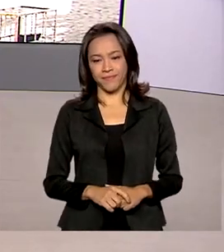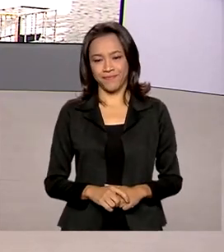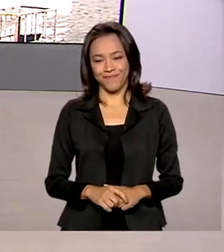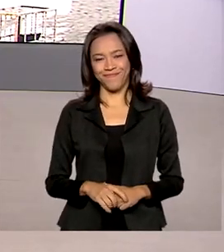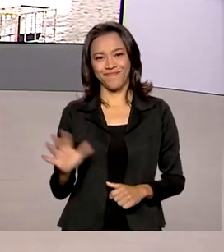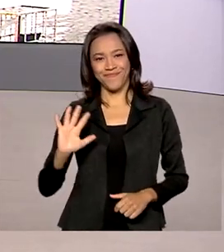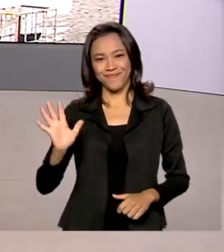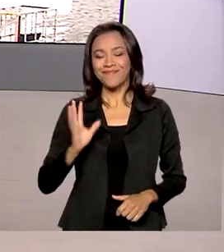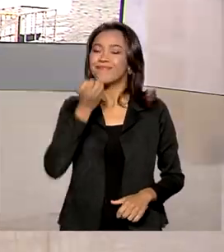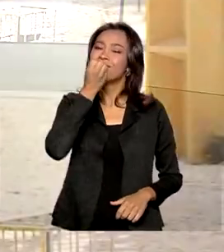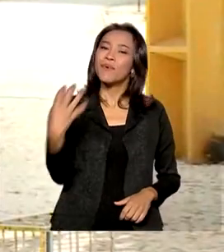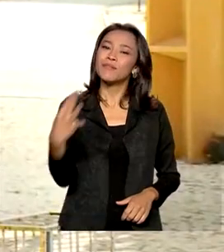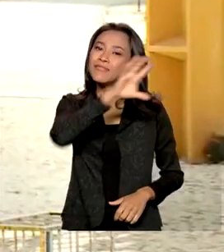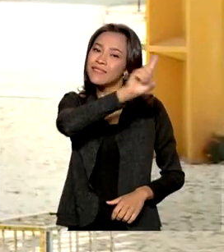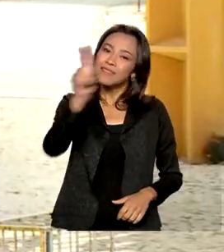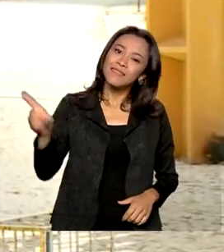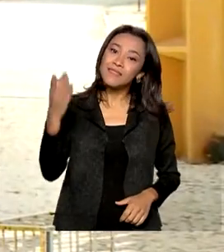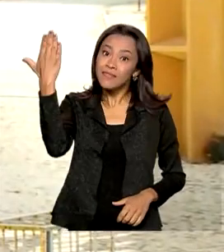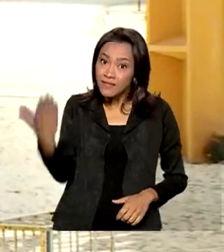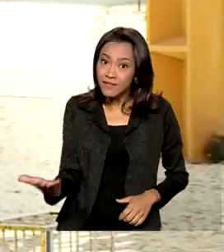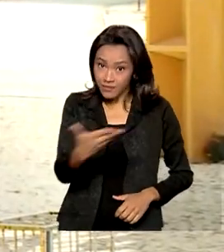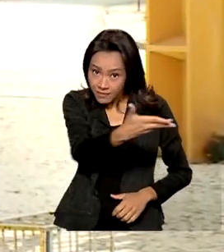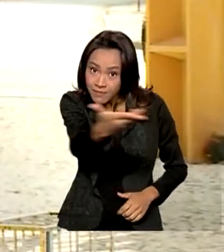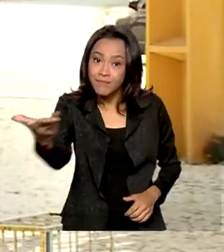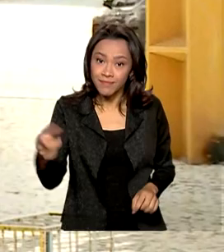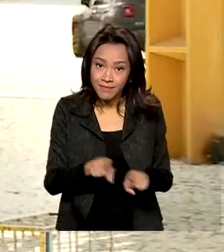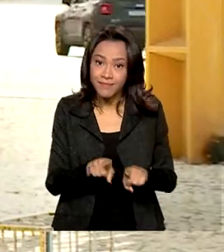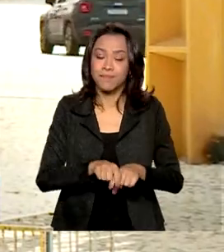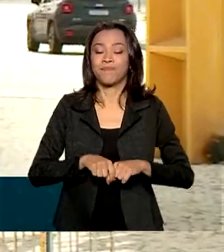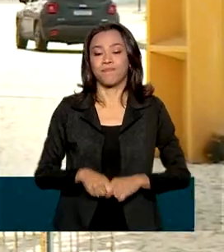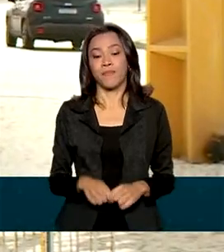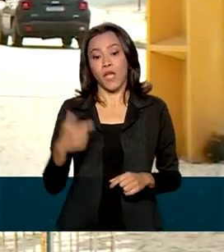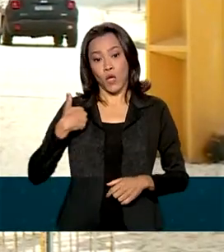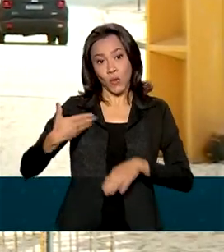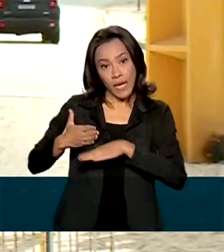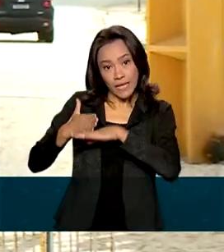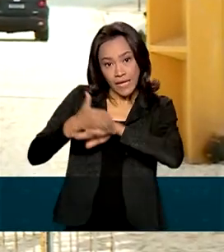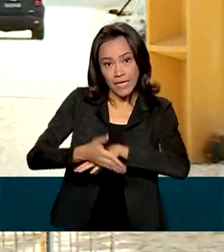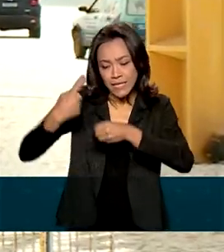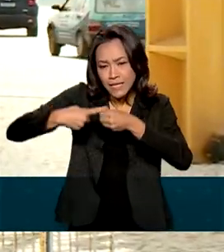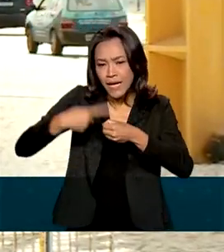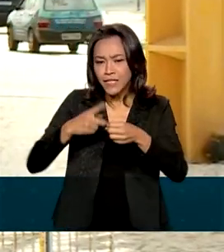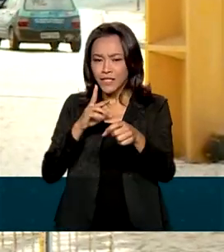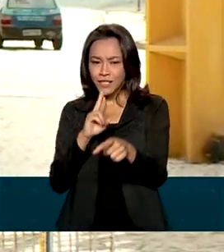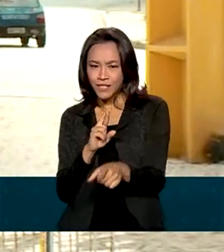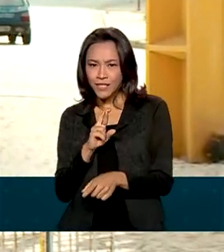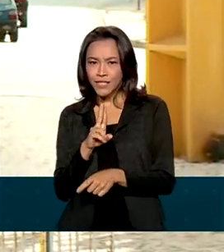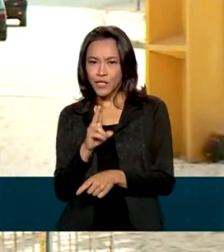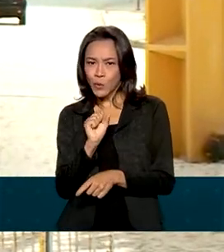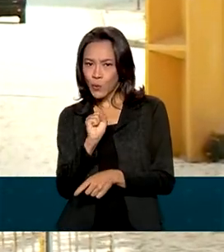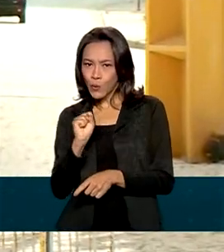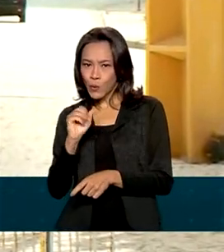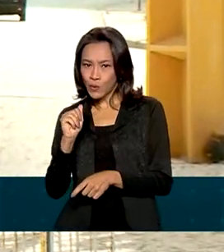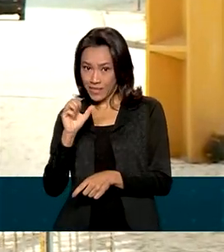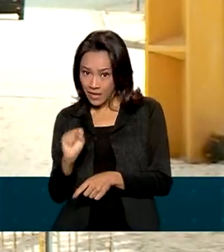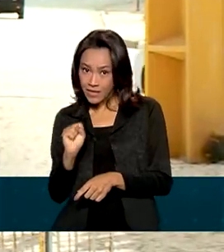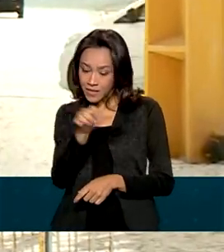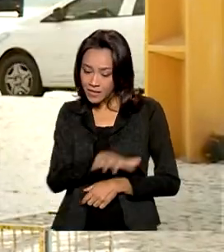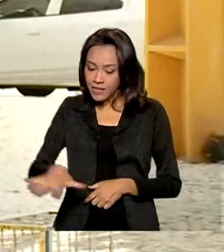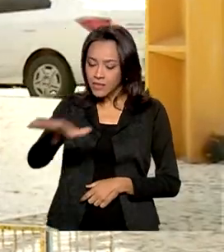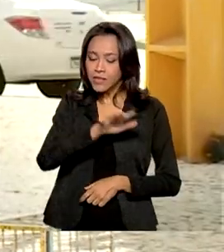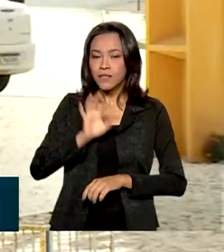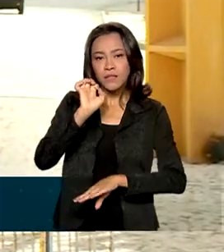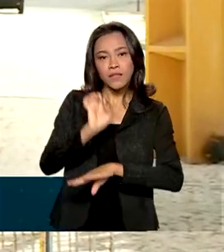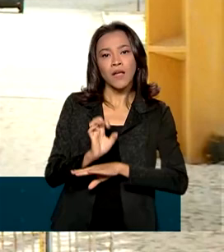Oi, Renata. Bom dia pra você, bom dia a todos que nos acompanham. Pois é, eu tô aqui na entrada da cidade de Russas, no Ceará, no Vale do Jaguaribe, no